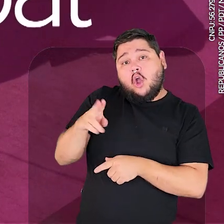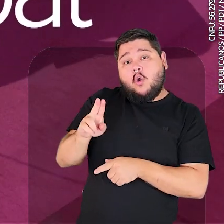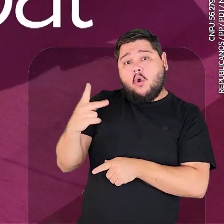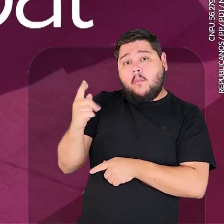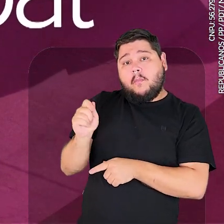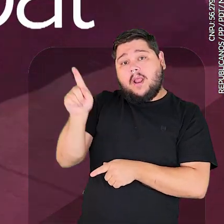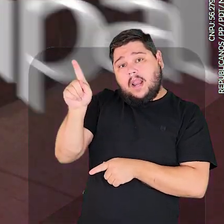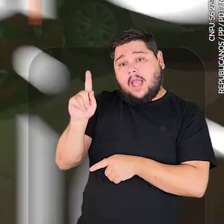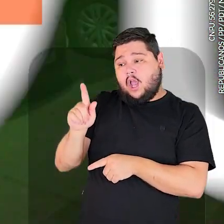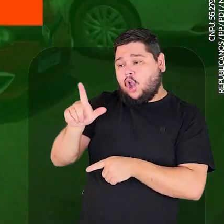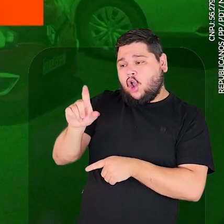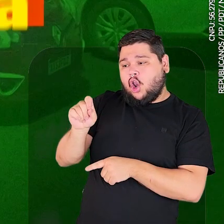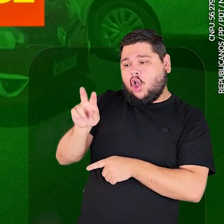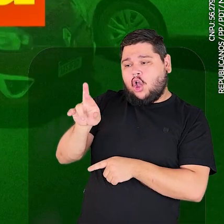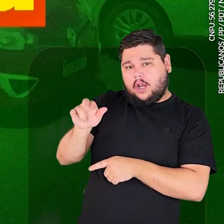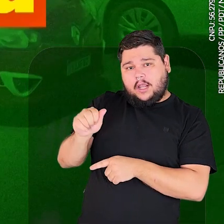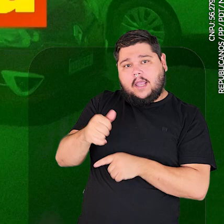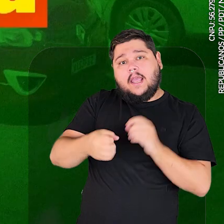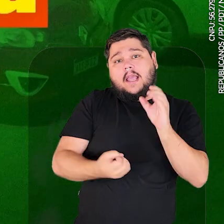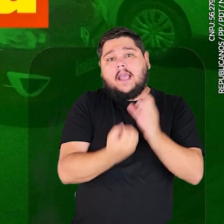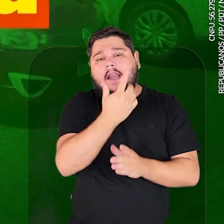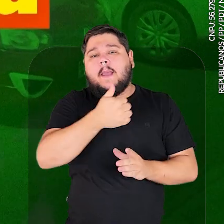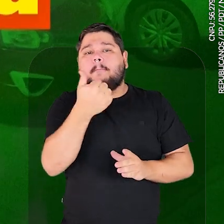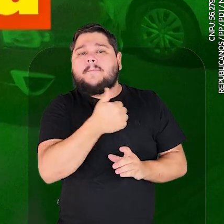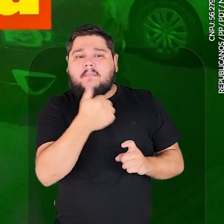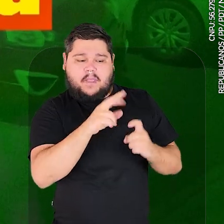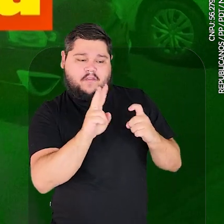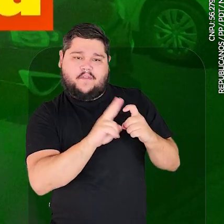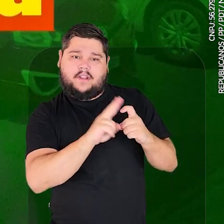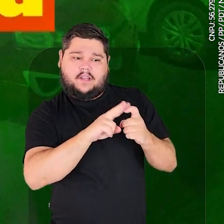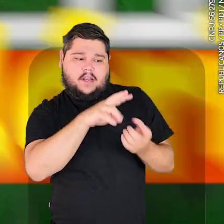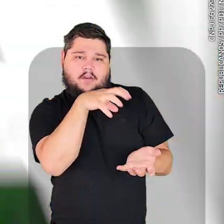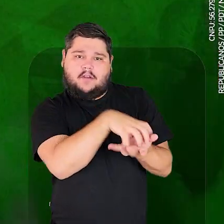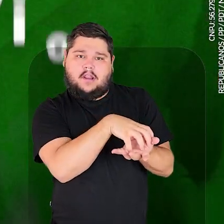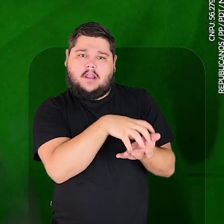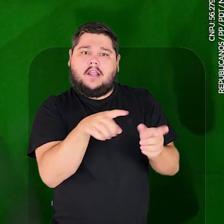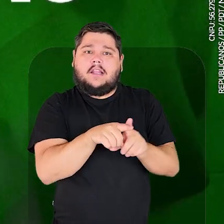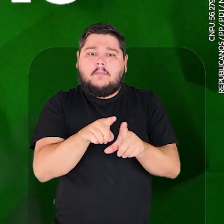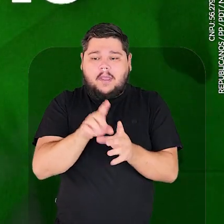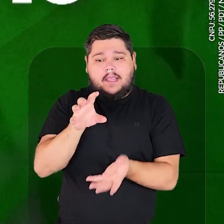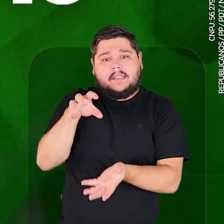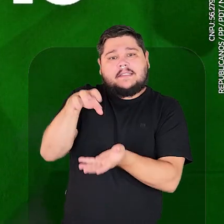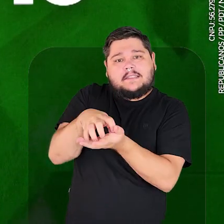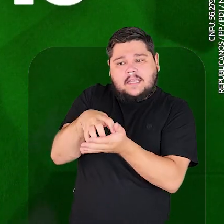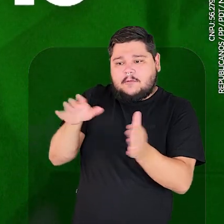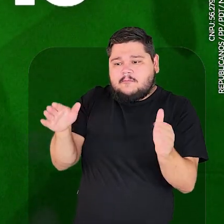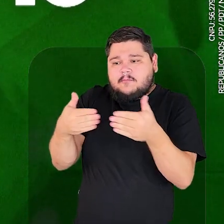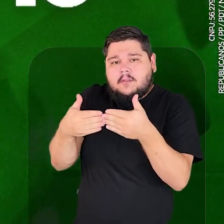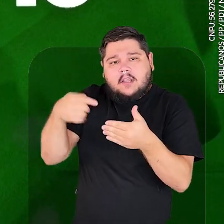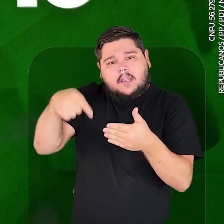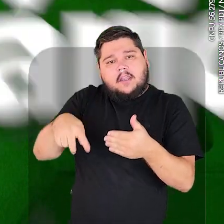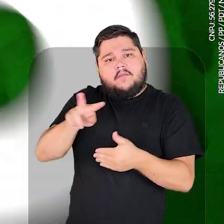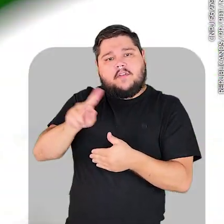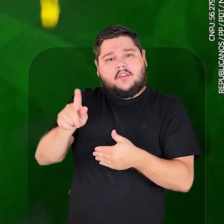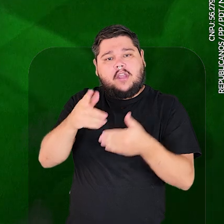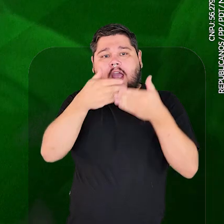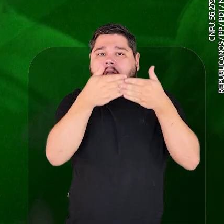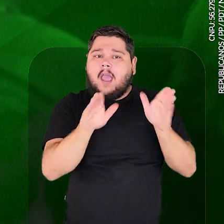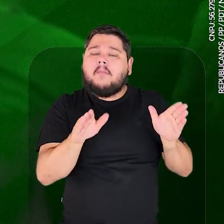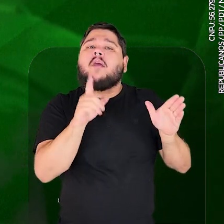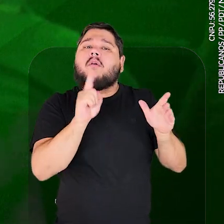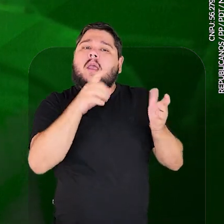Maternidade Pública Municipal. Nova UPA para a região do Grande Glória. Criação do primeiro centro veterinário de Varzé Grande.